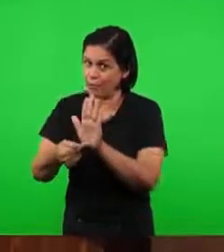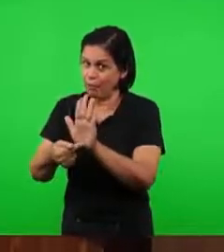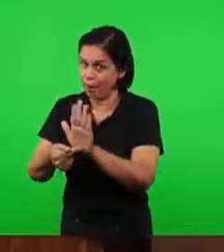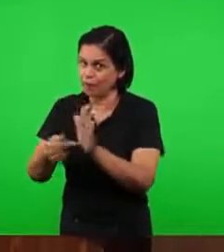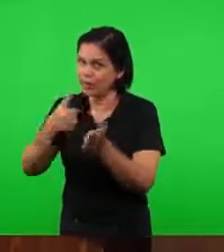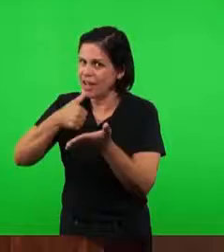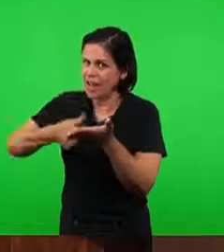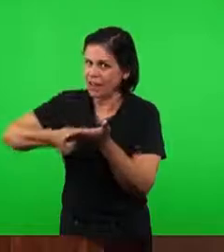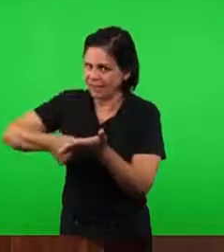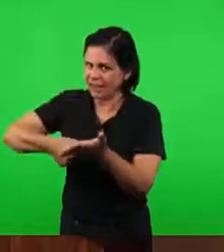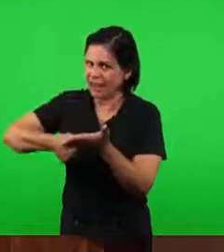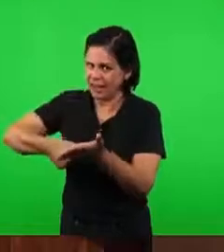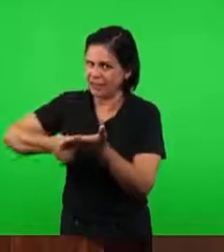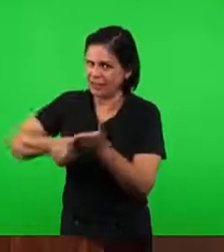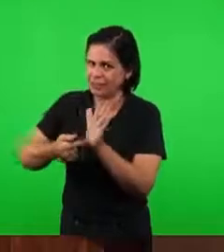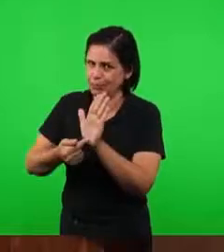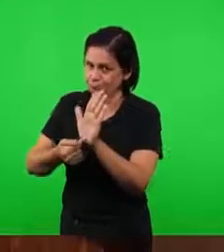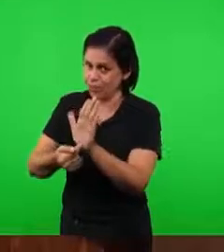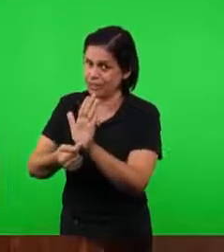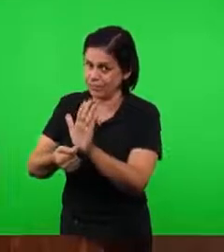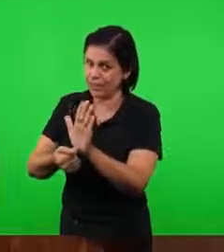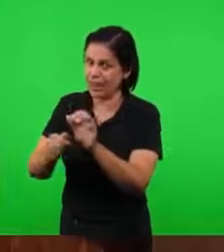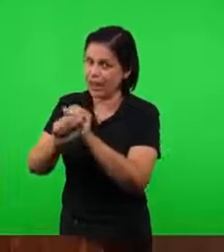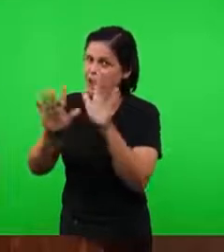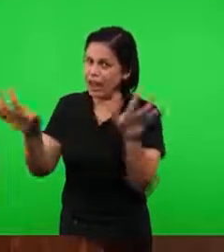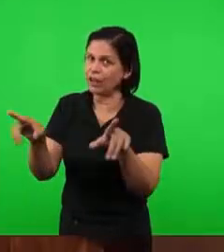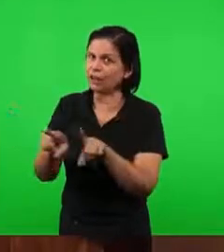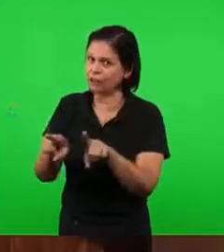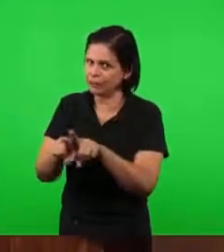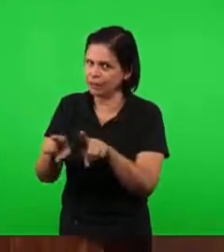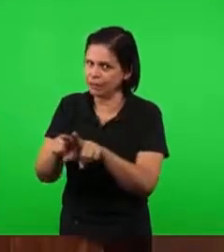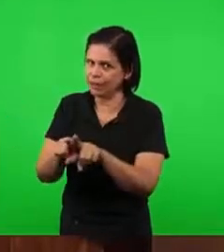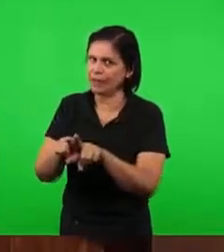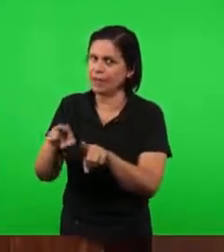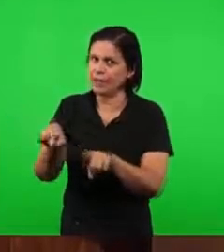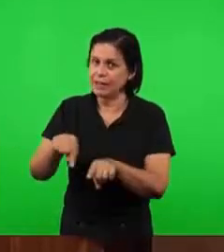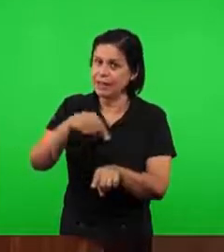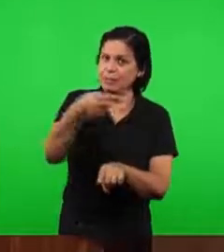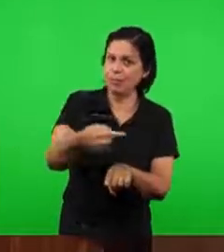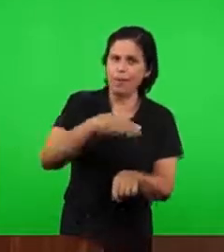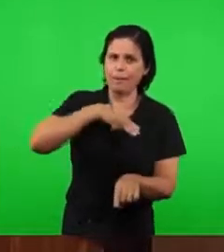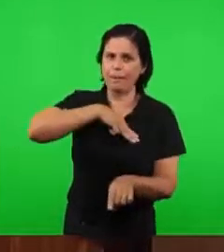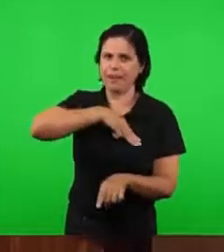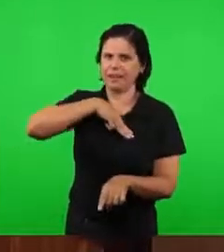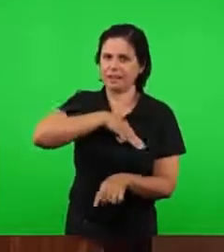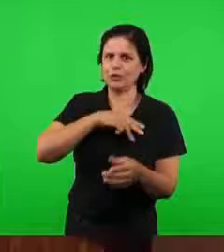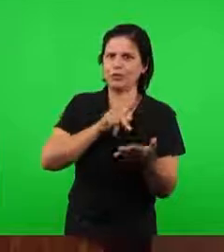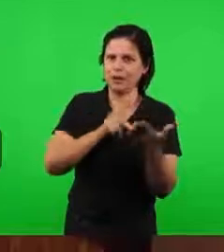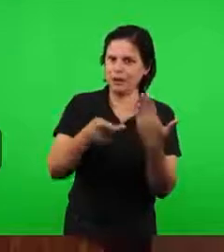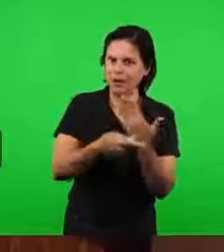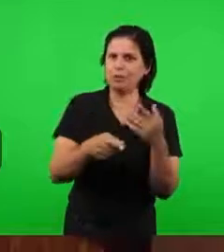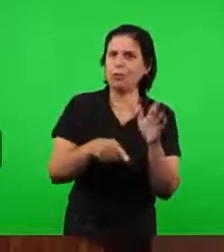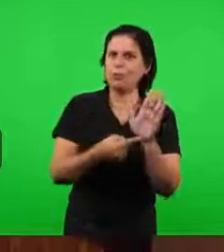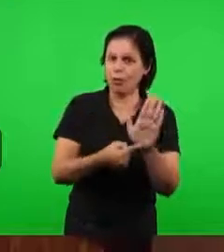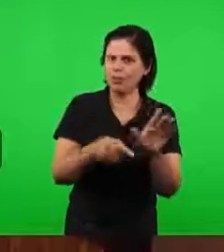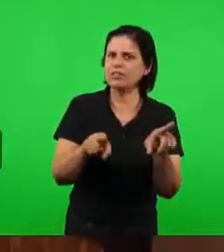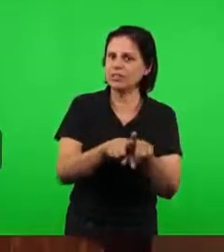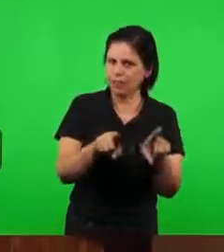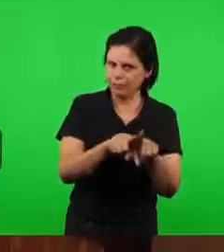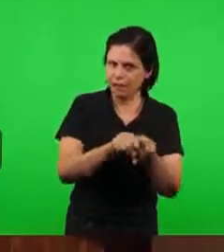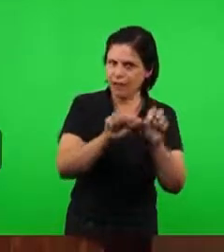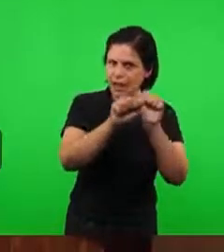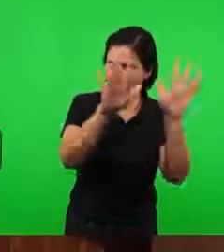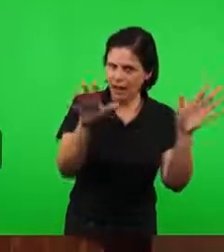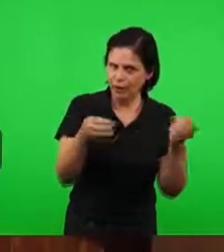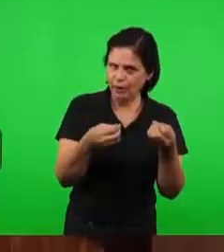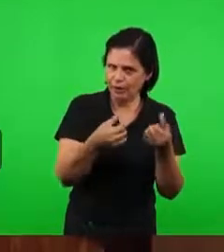cartas que estão muito bem mencionadas e também as parábolas. Mas há um aspecto que nós hoje vamos